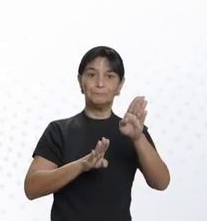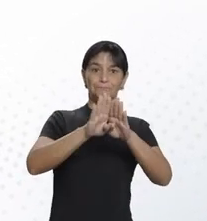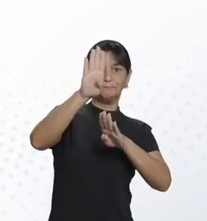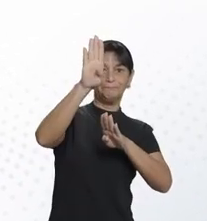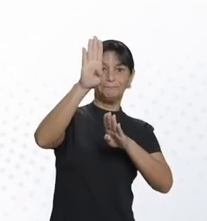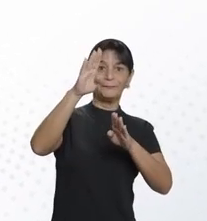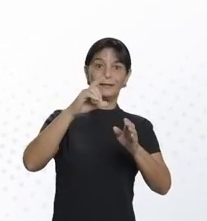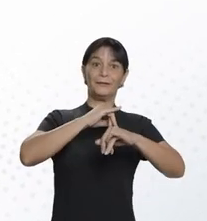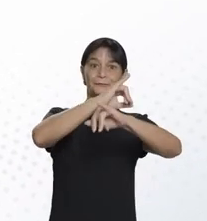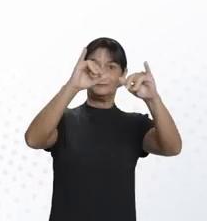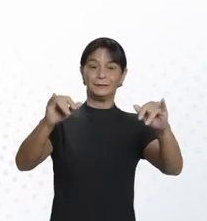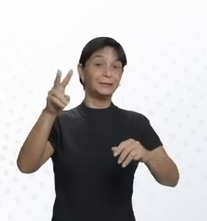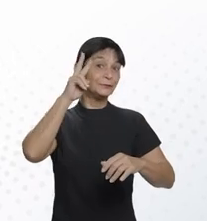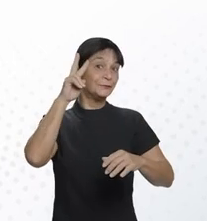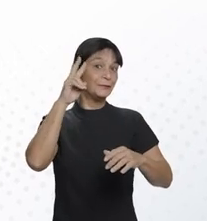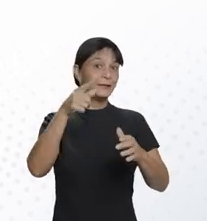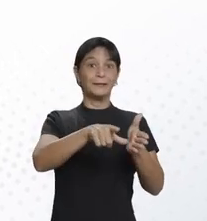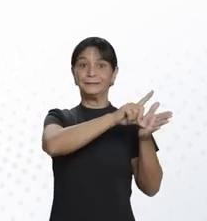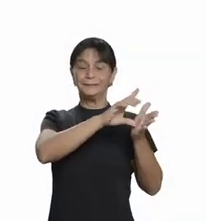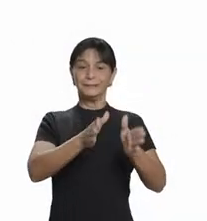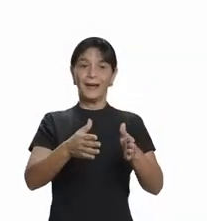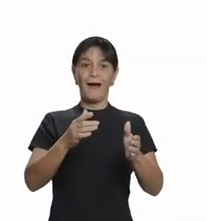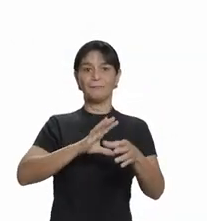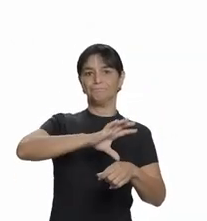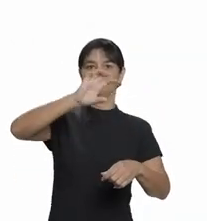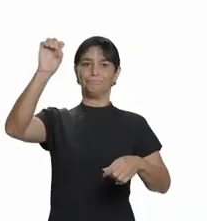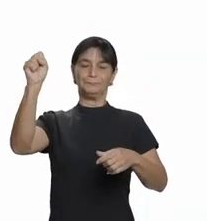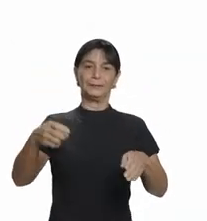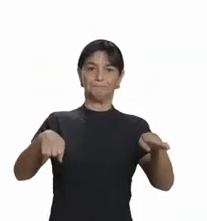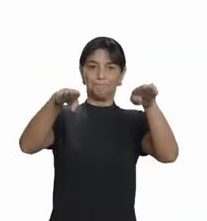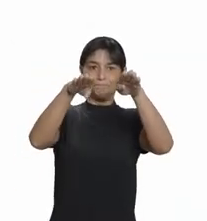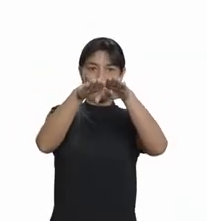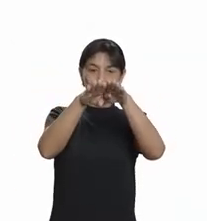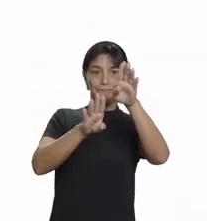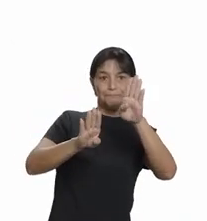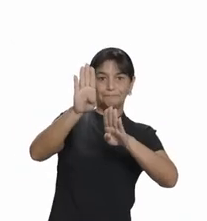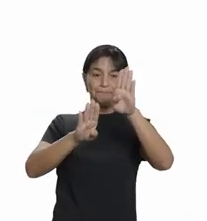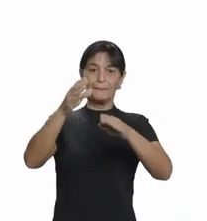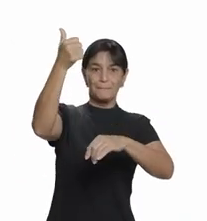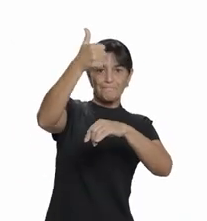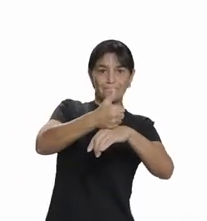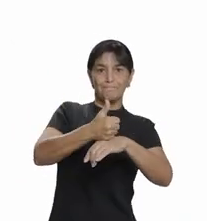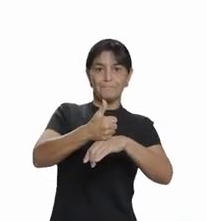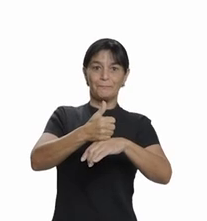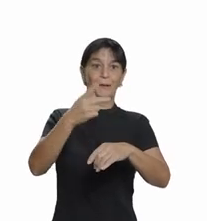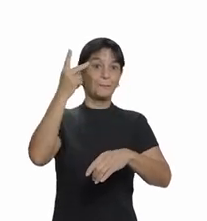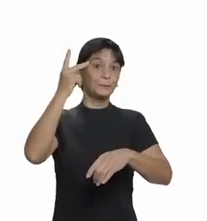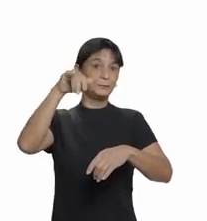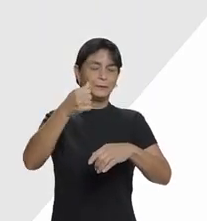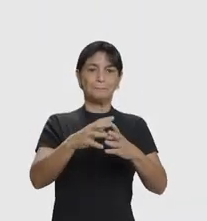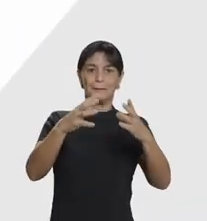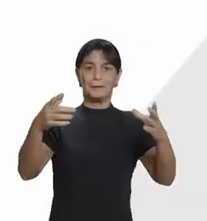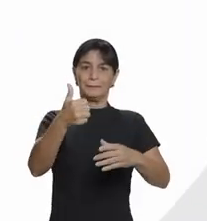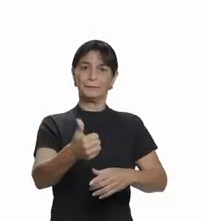pesquisa da Percente, divulgada nesta segunda-feira, e assumiu a liderança empatado tecnicamente em primeiro lugar. Paulo